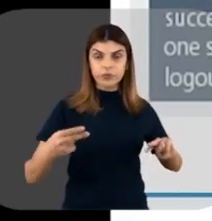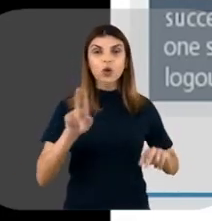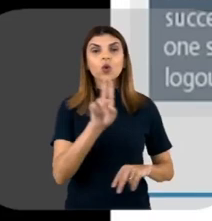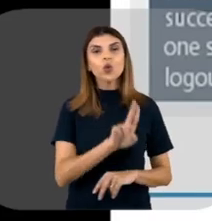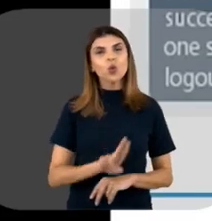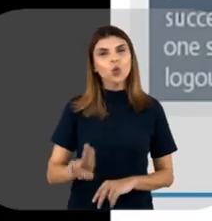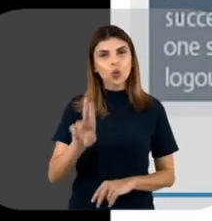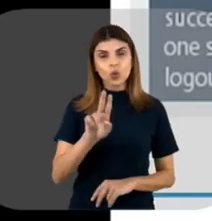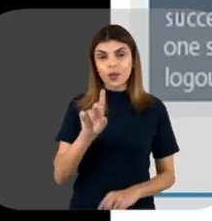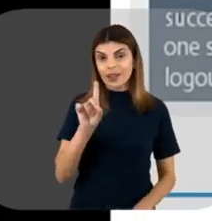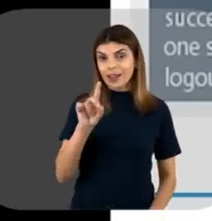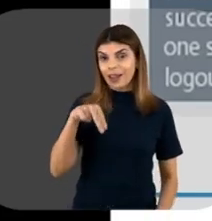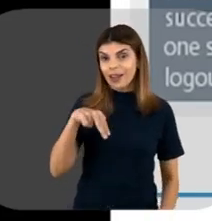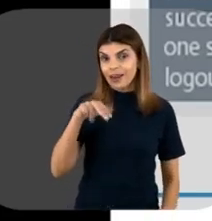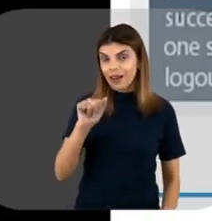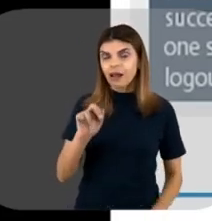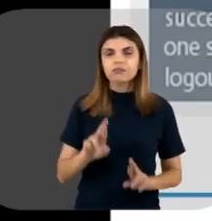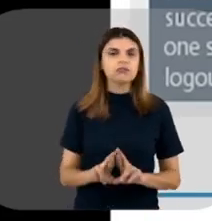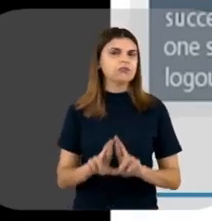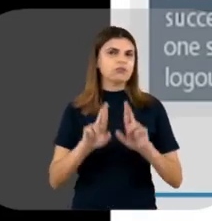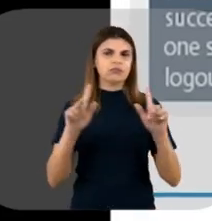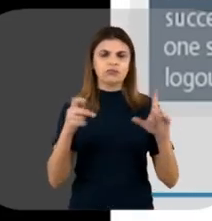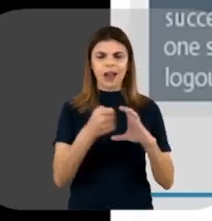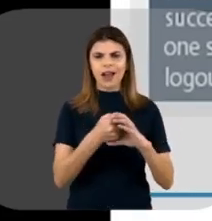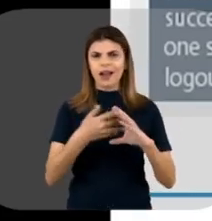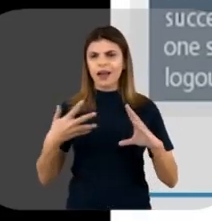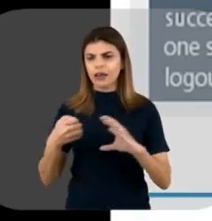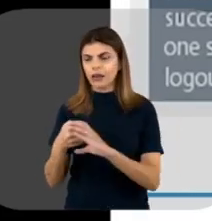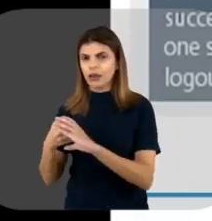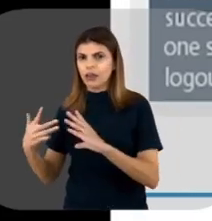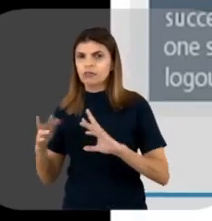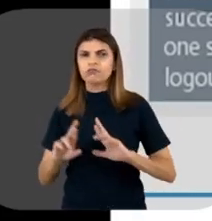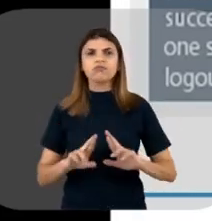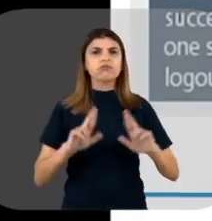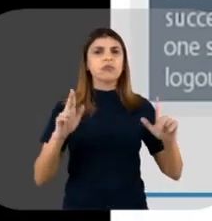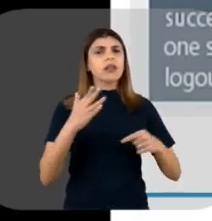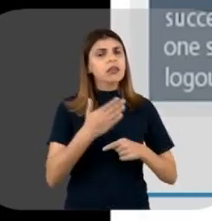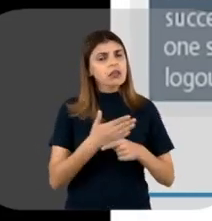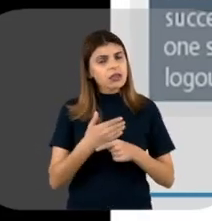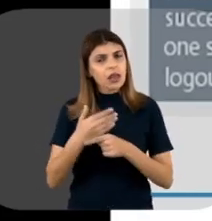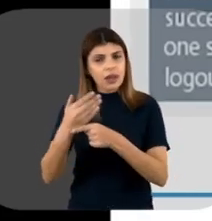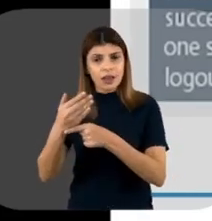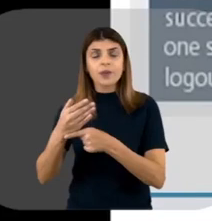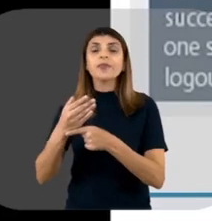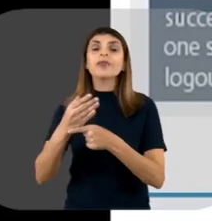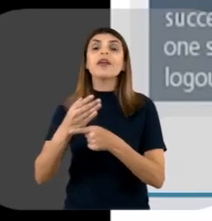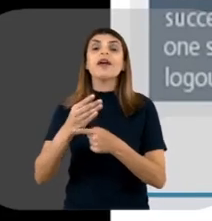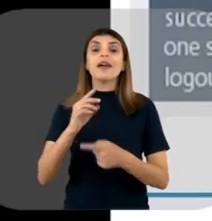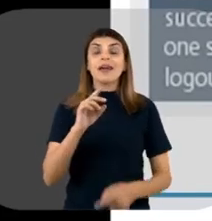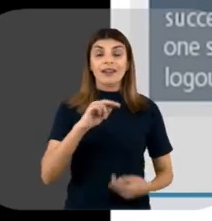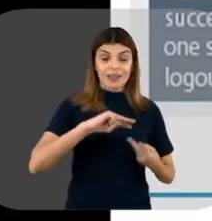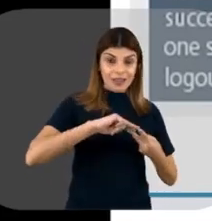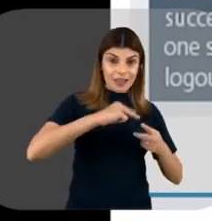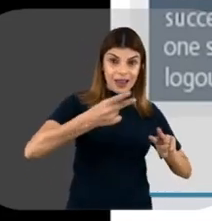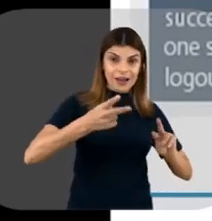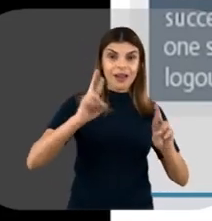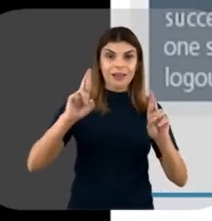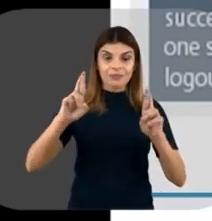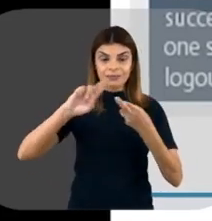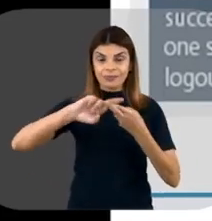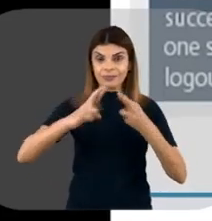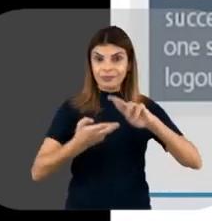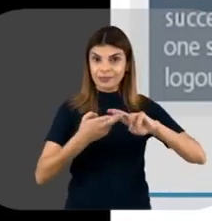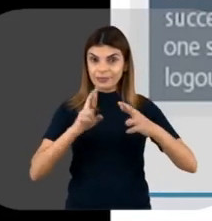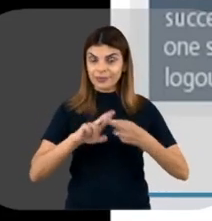usando DNAs de espécies diferentes, né? E a tecnologia do DNA recombinante praticamente se baseia